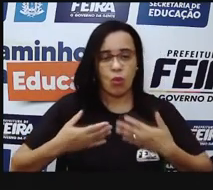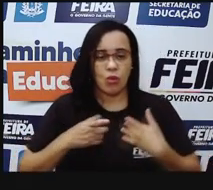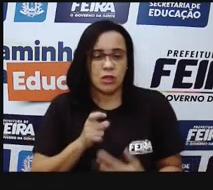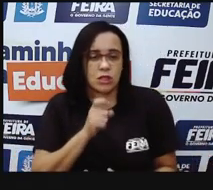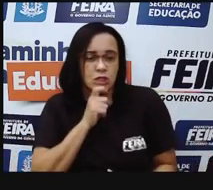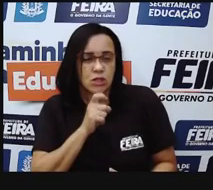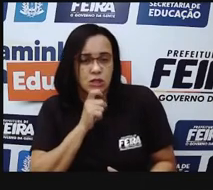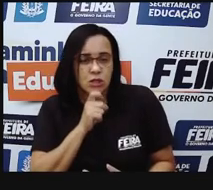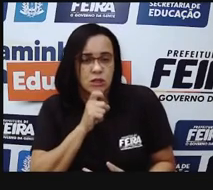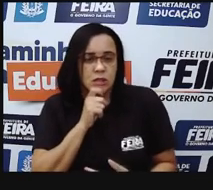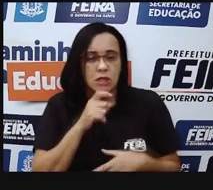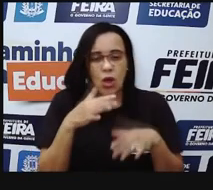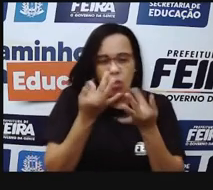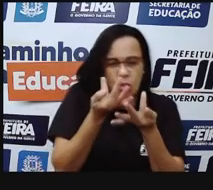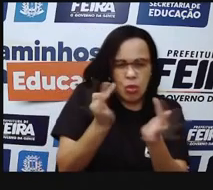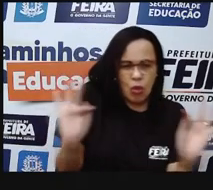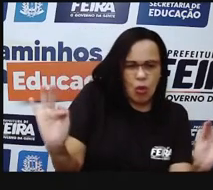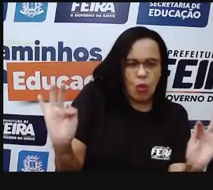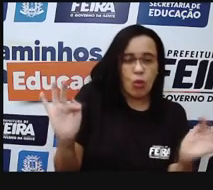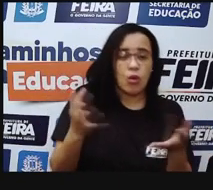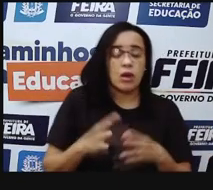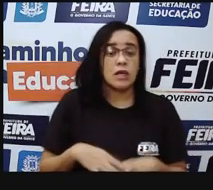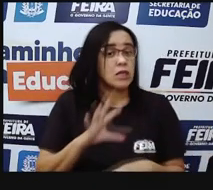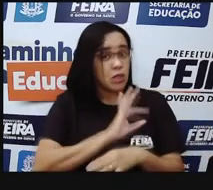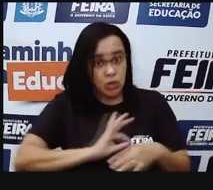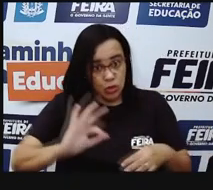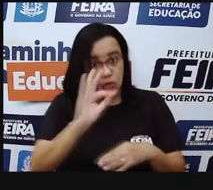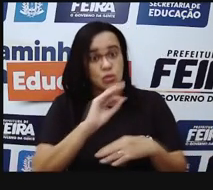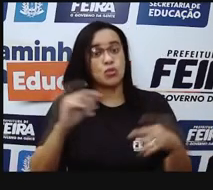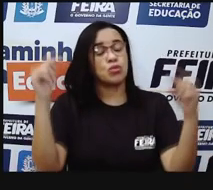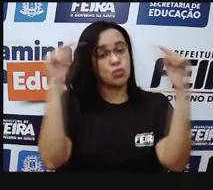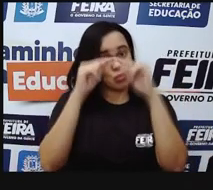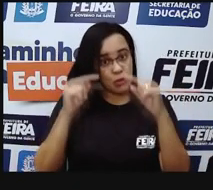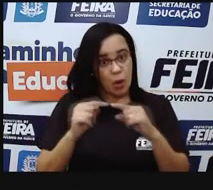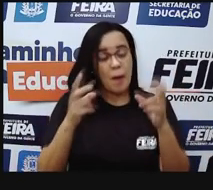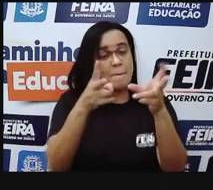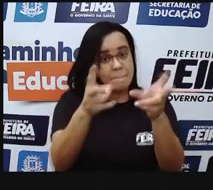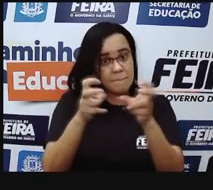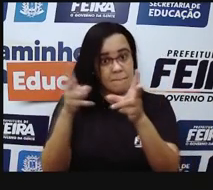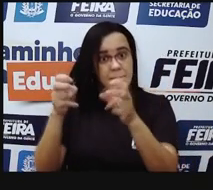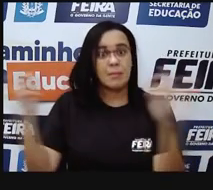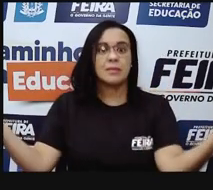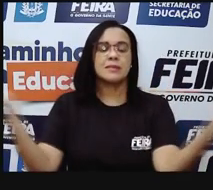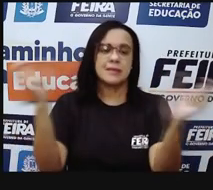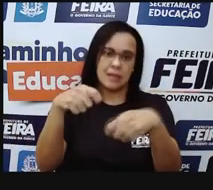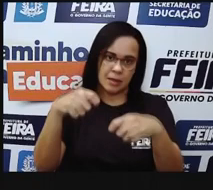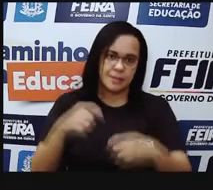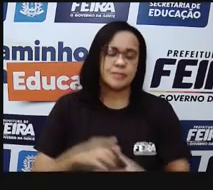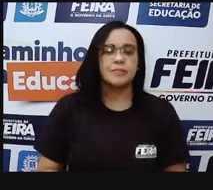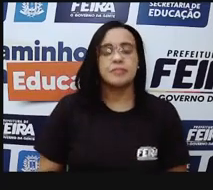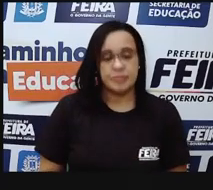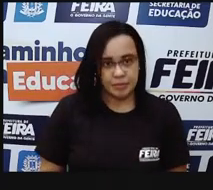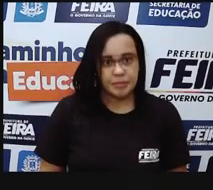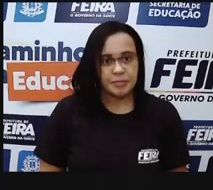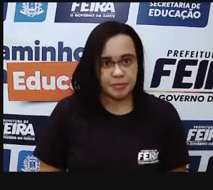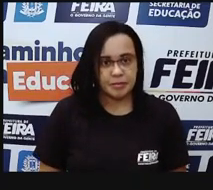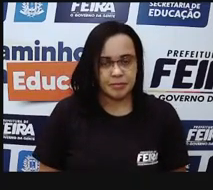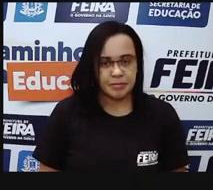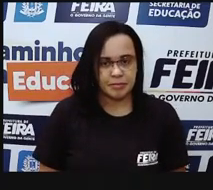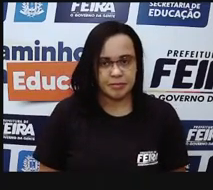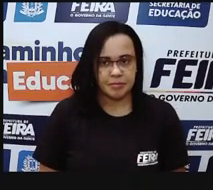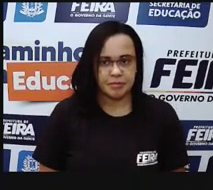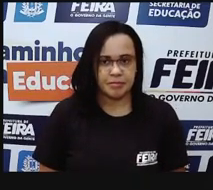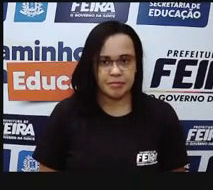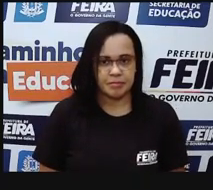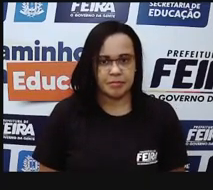A gente tem essas terminações nervosas para que a gente consiga perceber esse espaço. Os discos de merca, pró, o